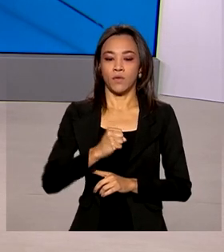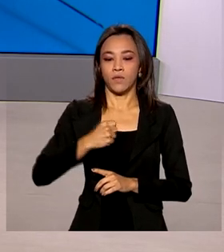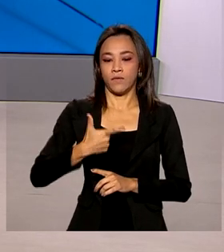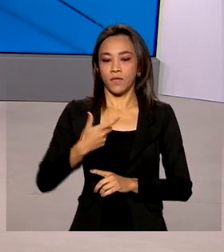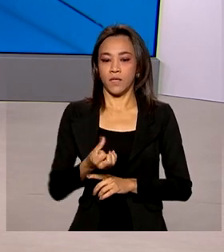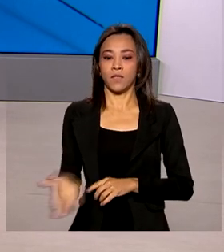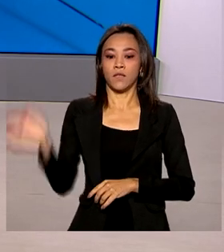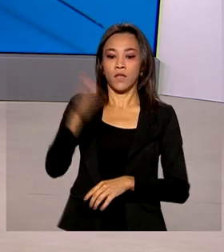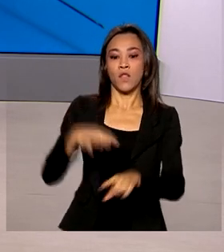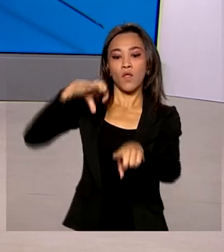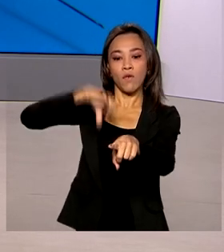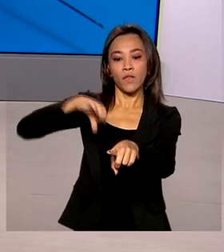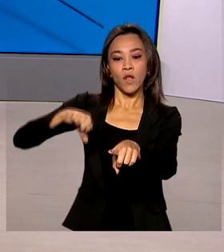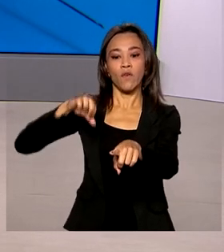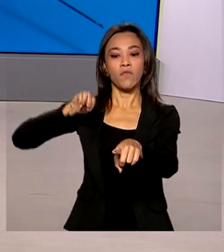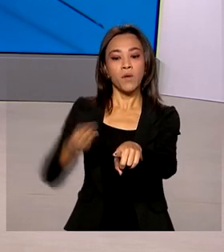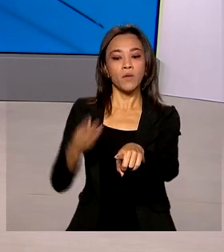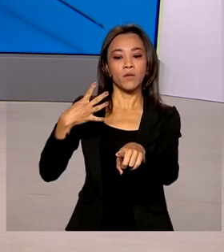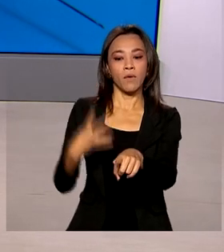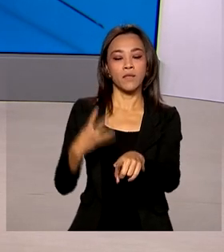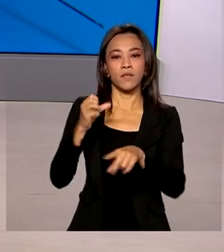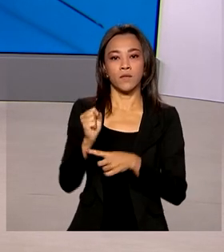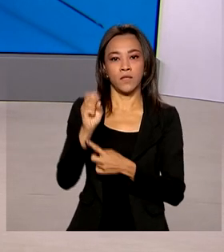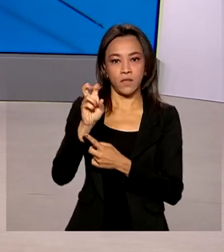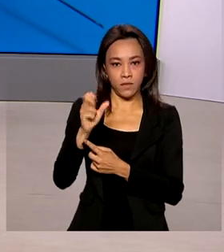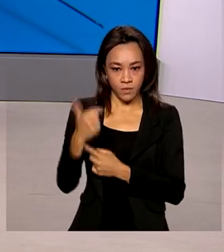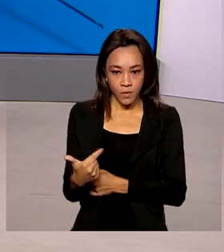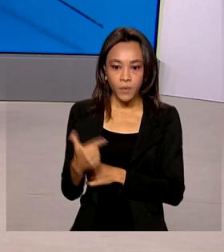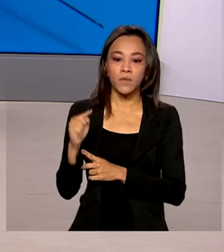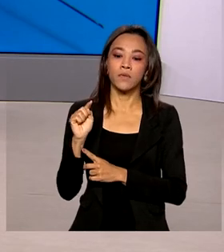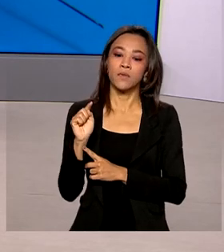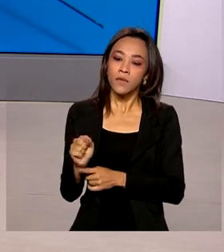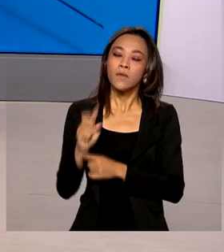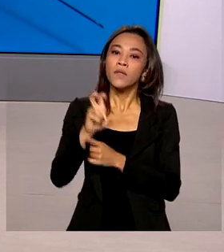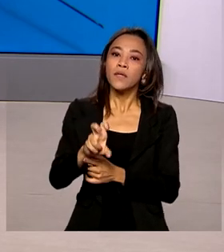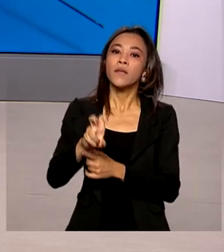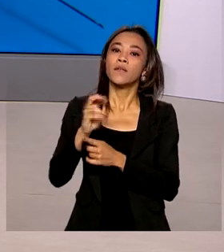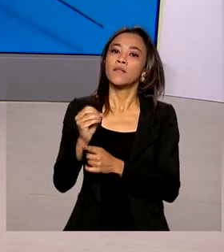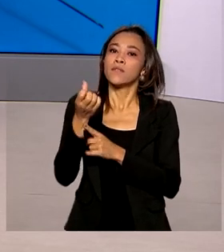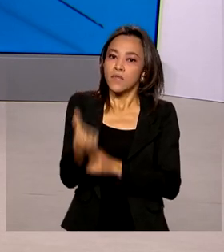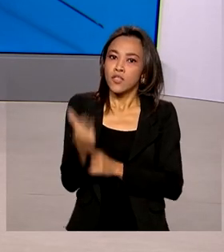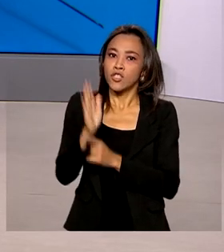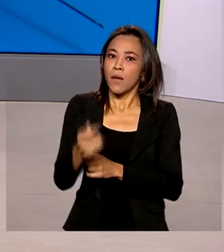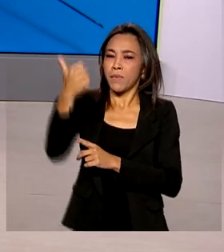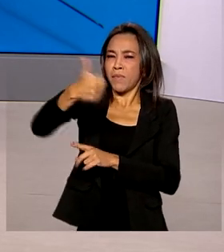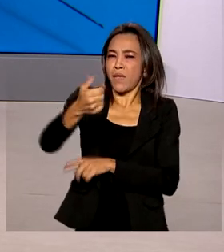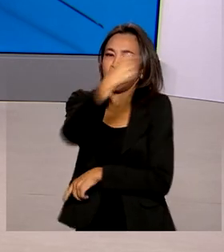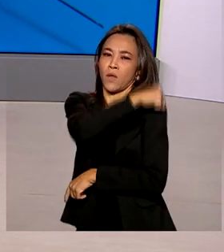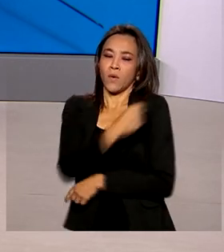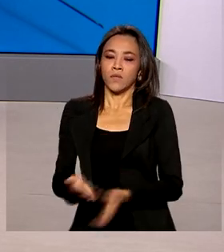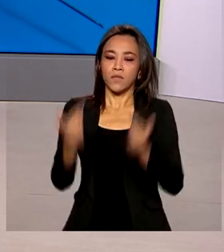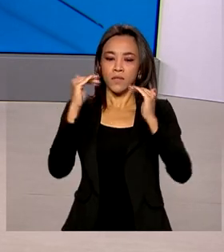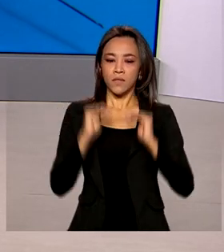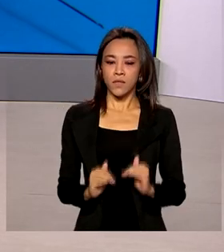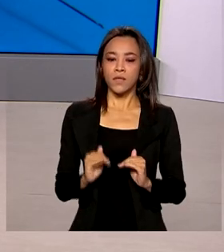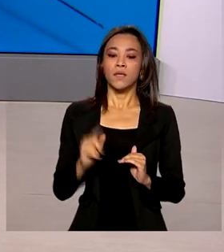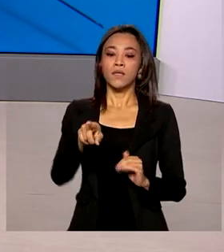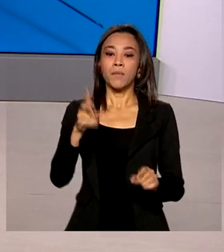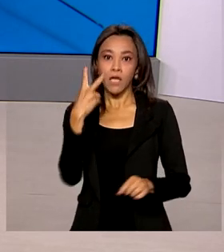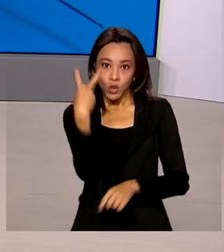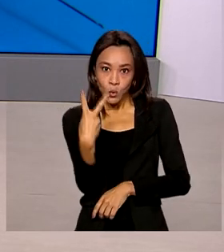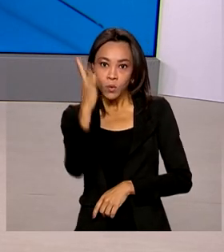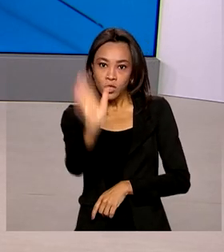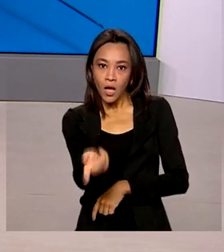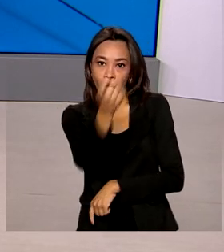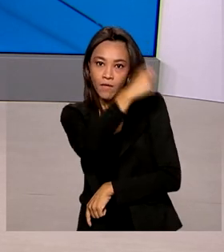482 mil 506 pessoas tomaram aí a primeira dose da vacina. E o número de brasileiros que tomaram as duas